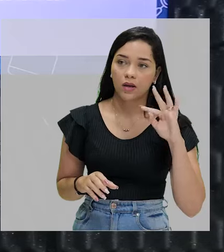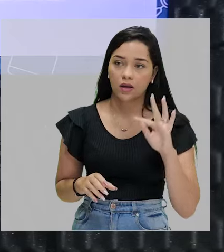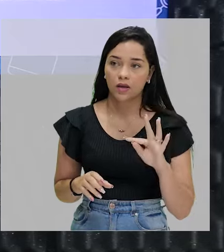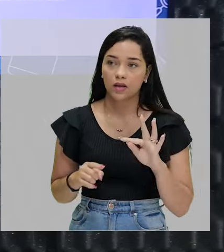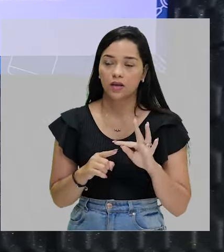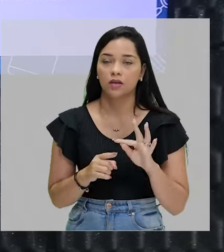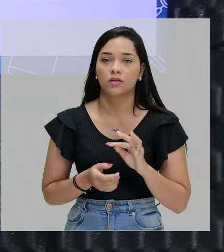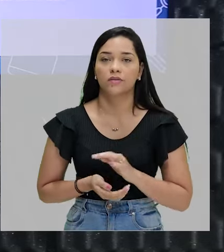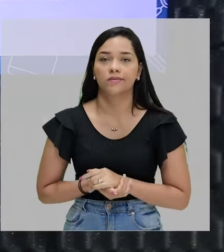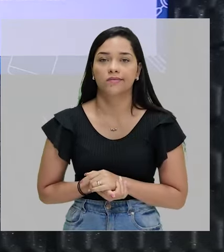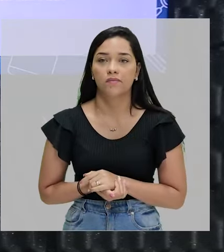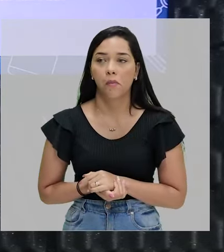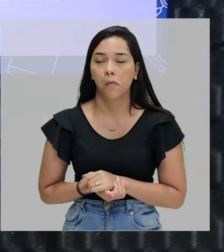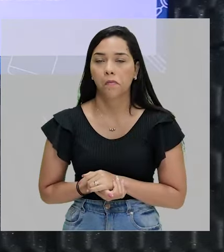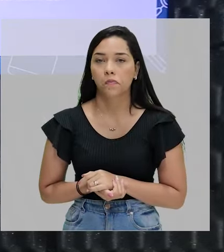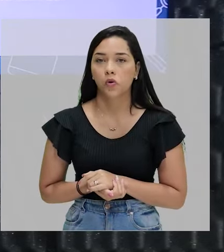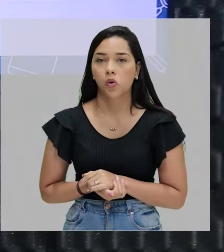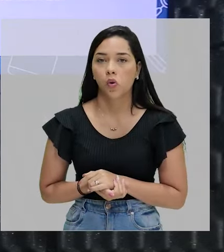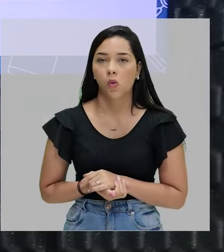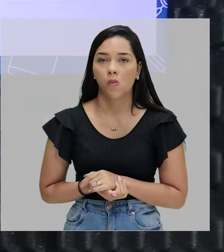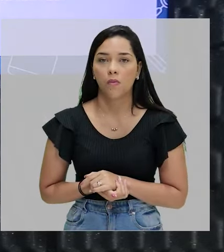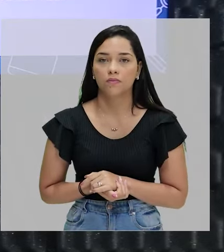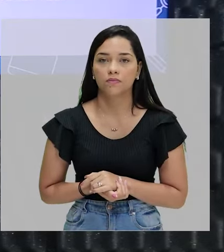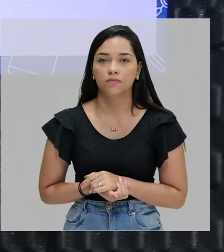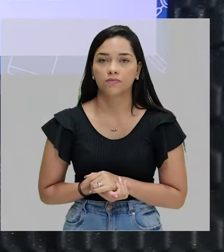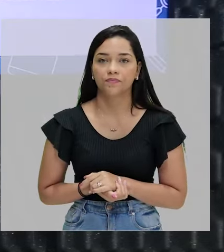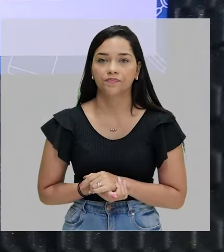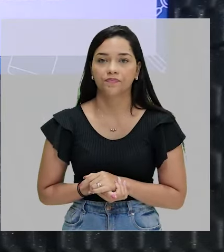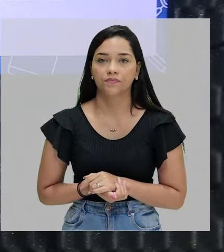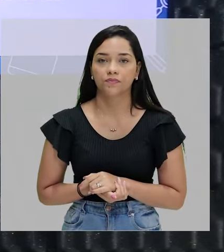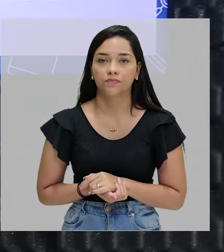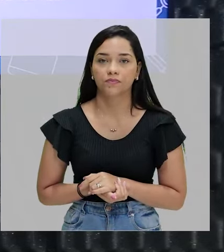Canto, cantas, canta. Cantamos, cantais, cantão.